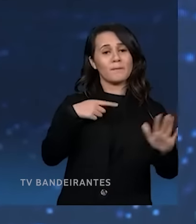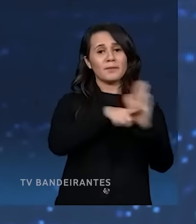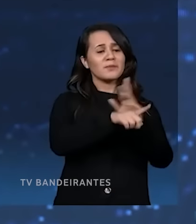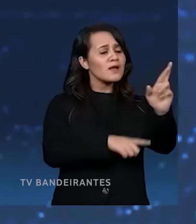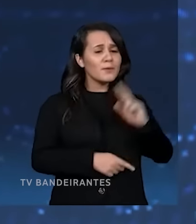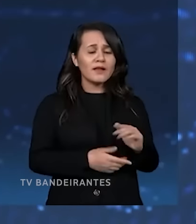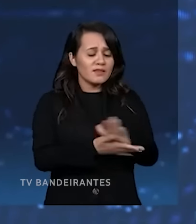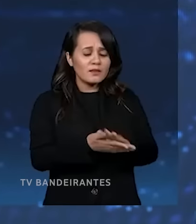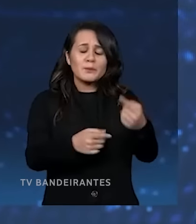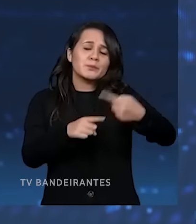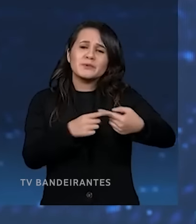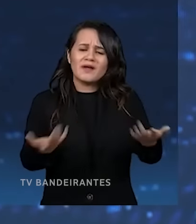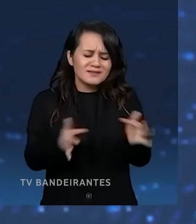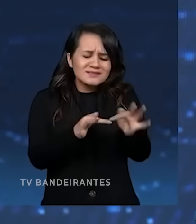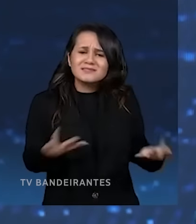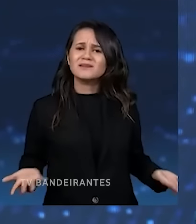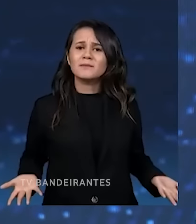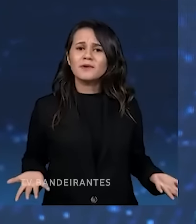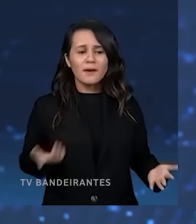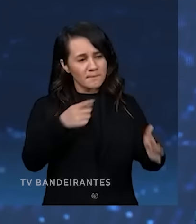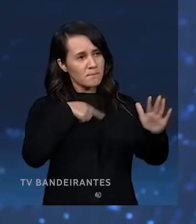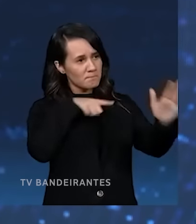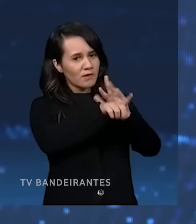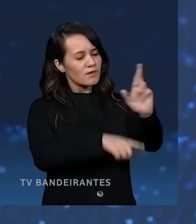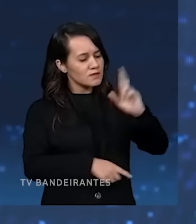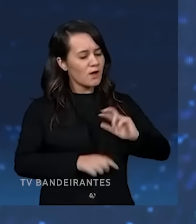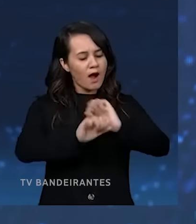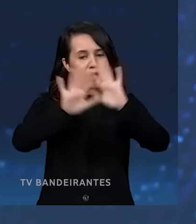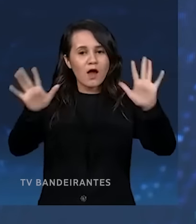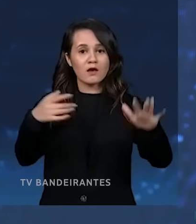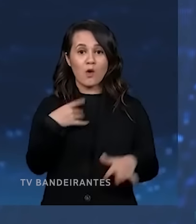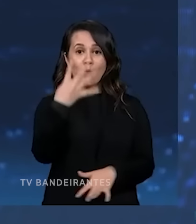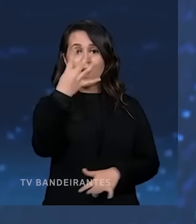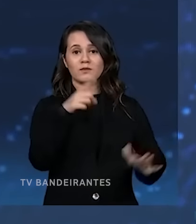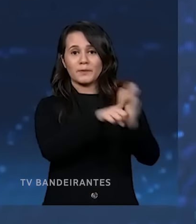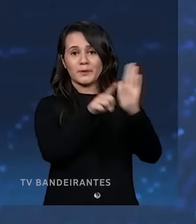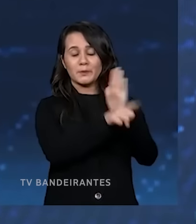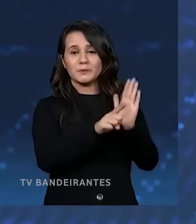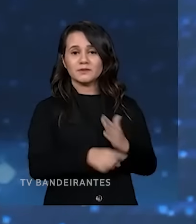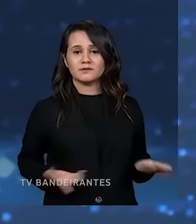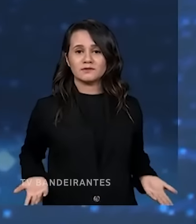tão simples? Está fazendo no gerúndio? Responda as perguntas claramente. Fiz quatro perguntas.